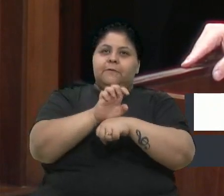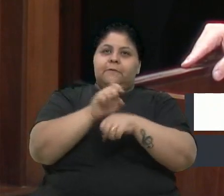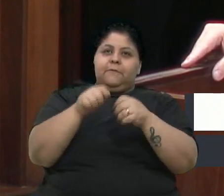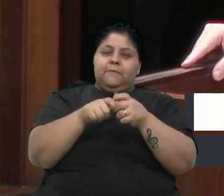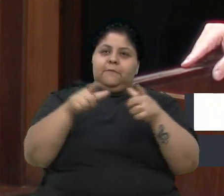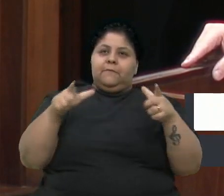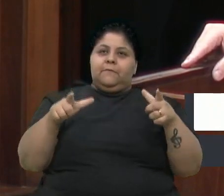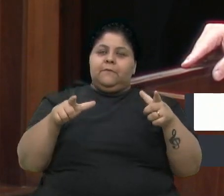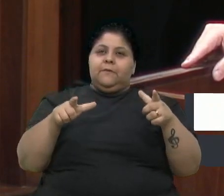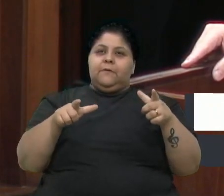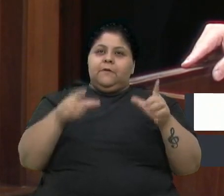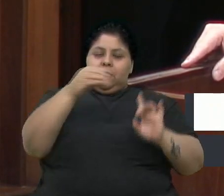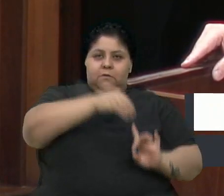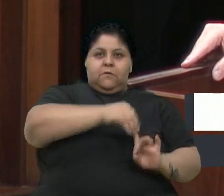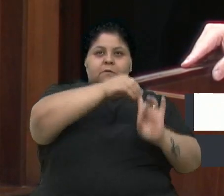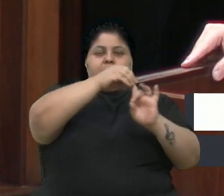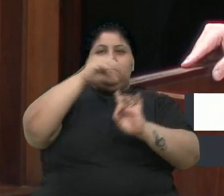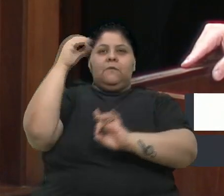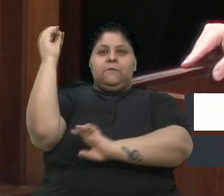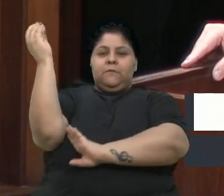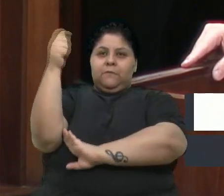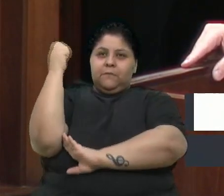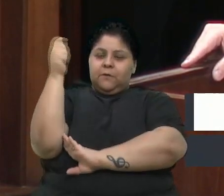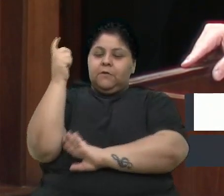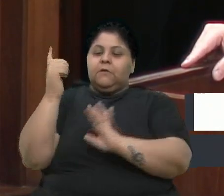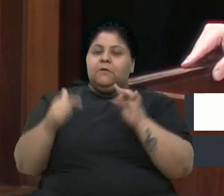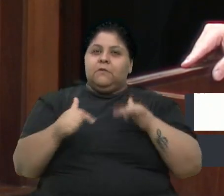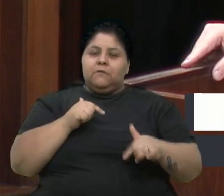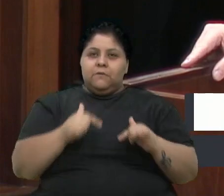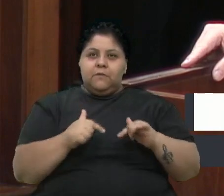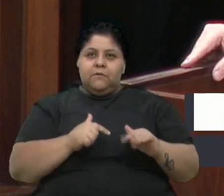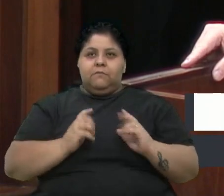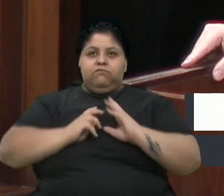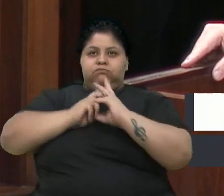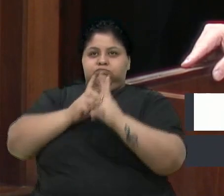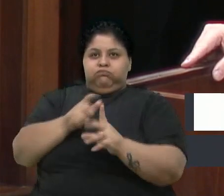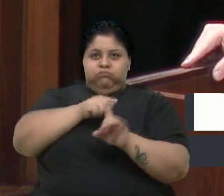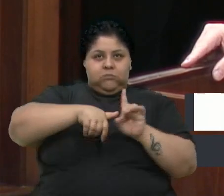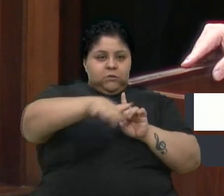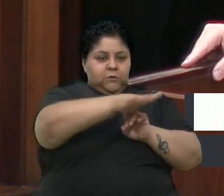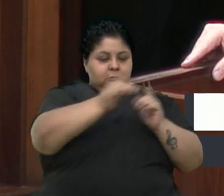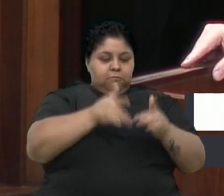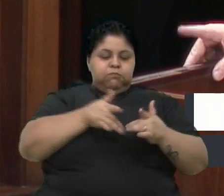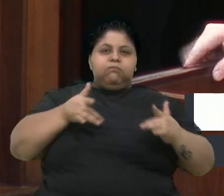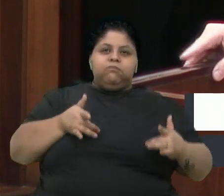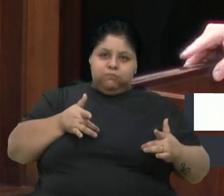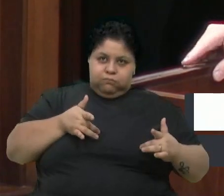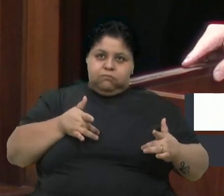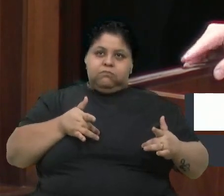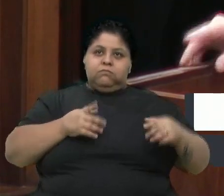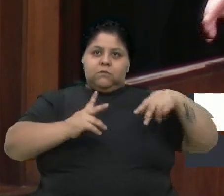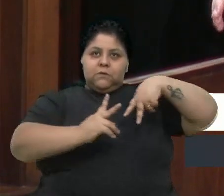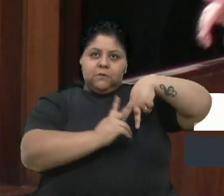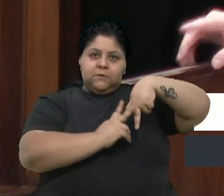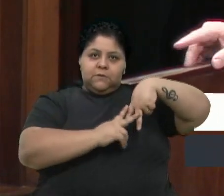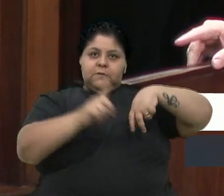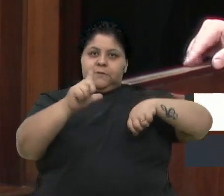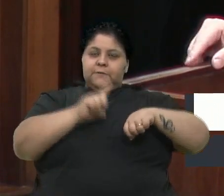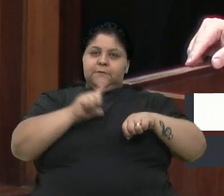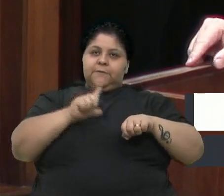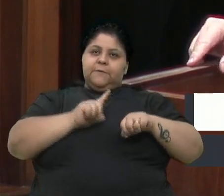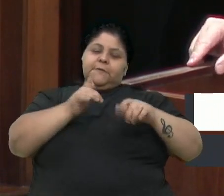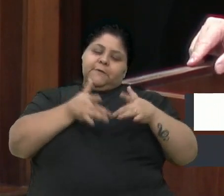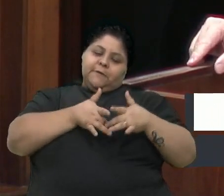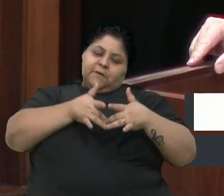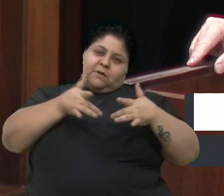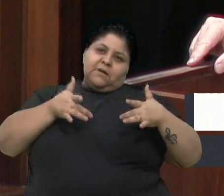Oriente do Rio Grande do Sul, trabalha em ações sociais e filantrópicas. Os maçons têm a caridade como